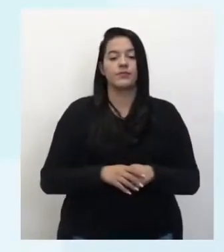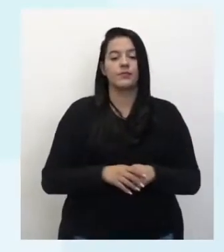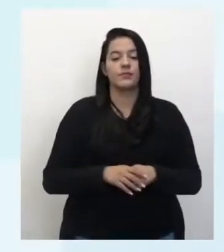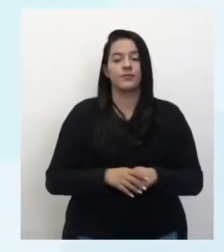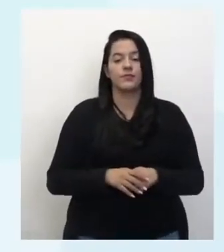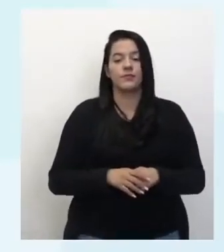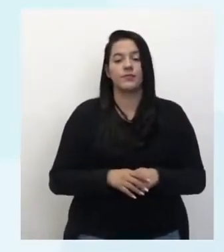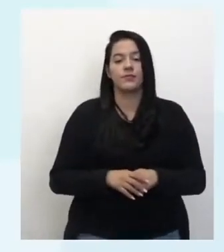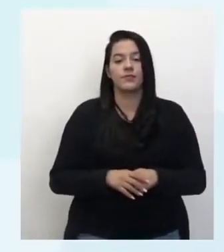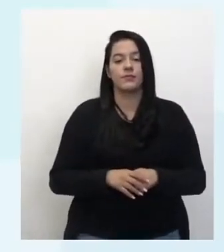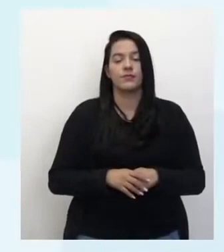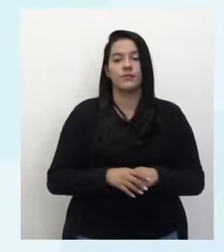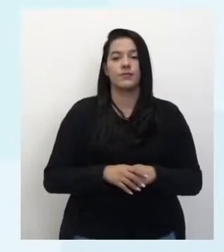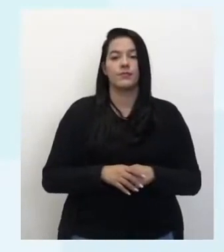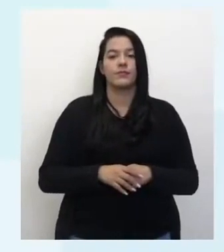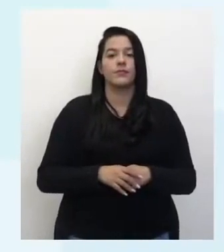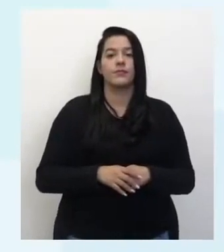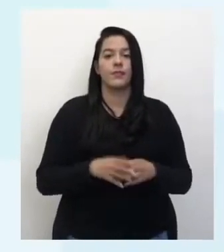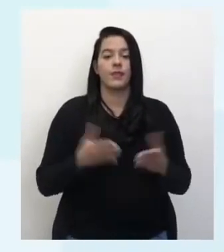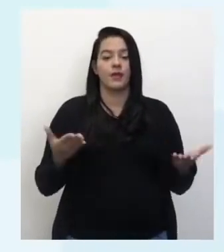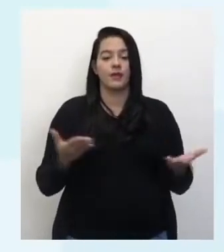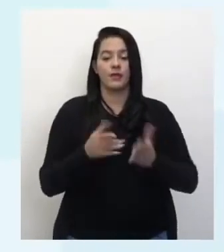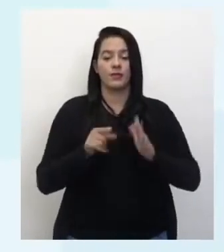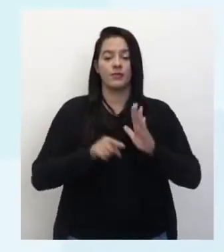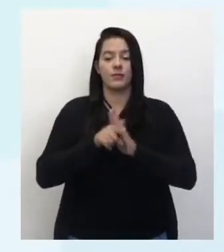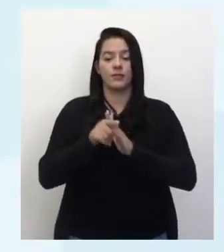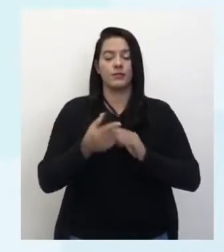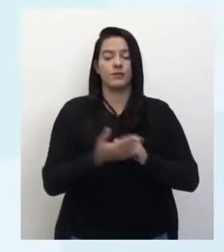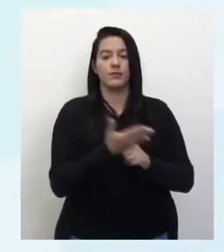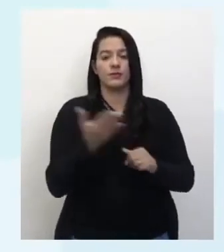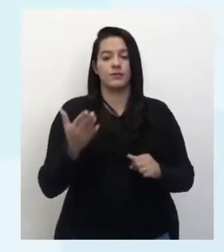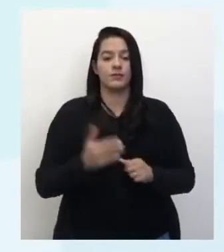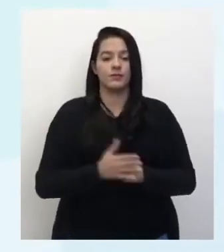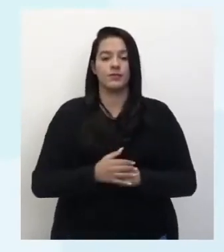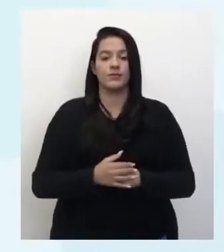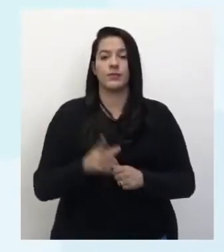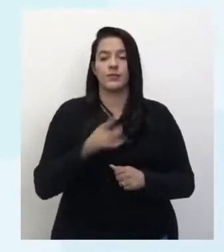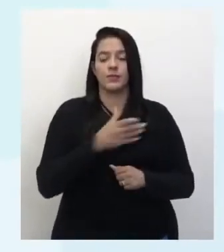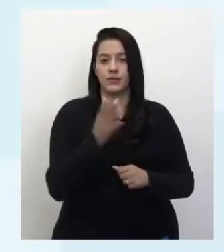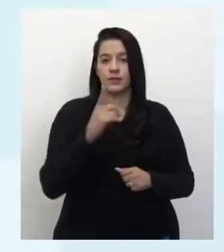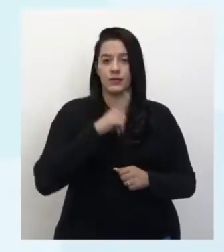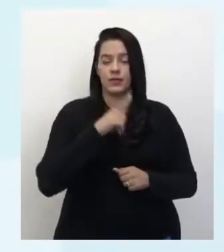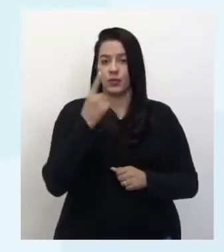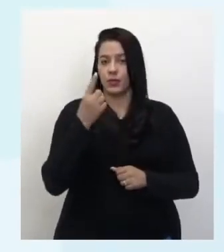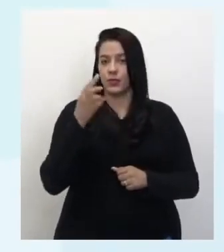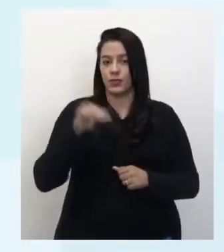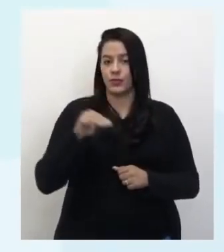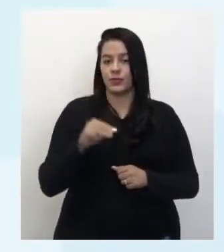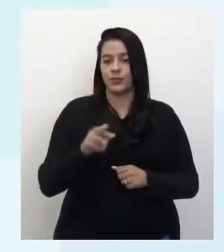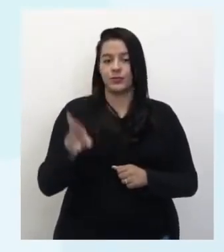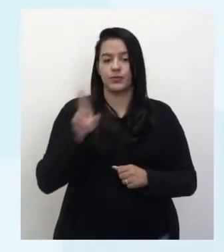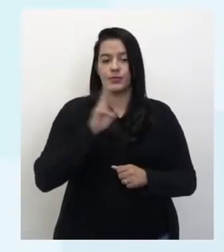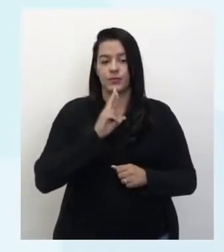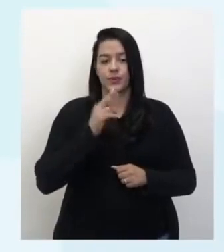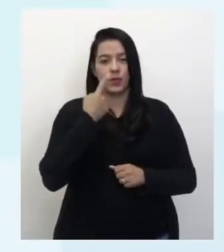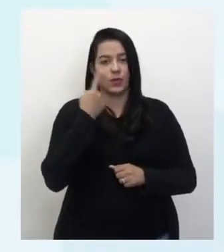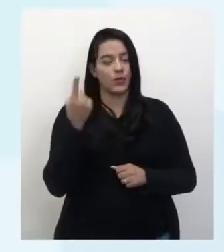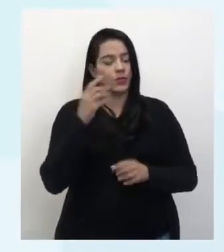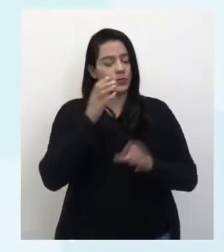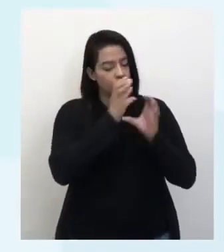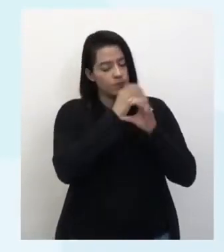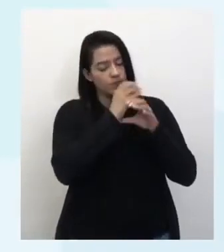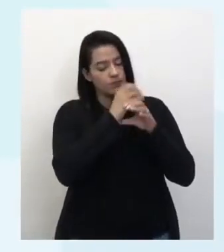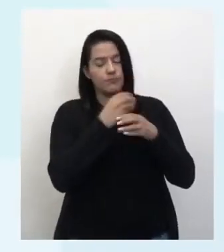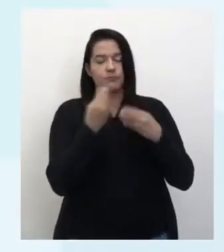Tá bom? Bom, então vamos perguntar aí. Eu quero saber o seguinte. Vou dar um minuto para você dizer como é que a gente observa esses organismos aí